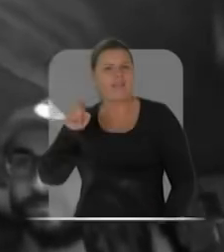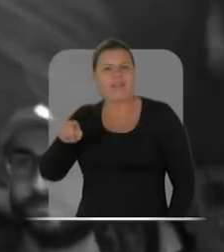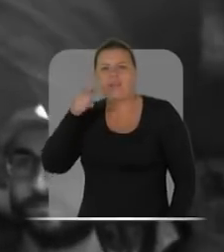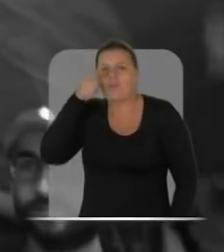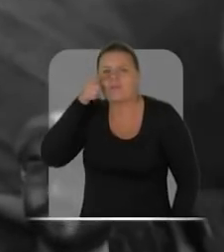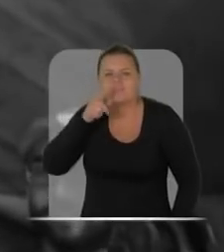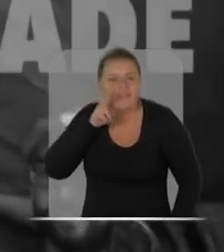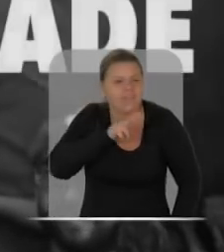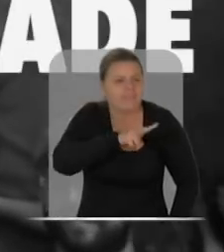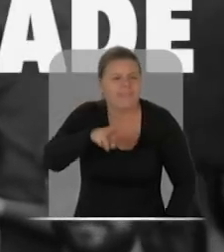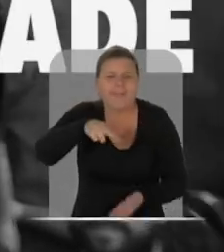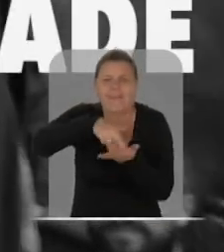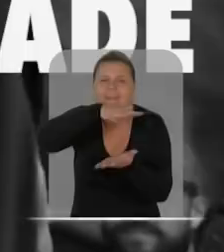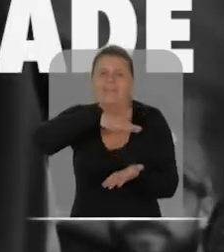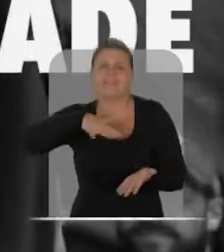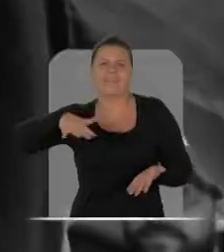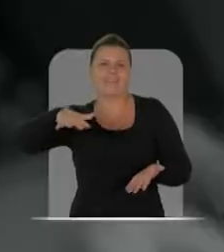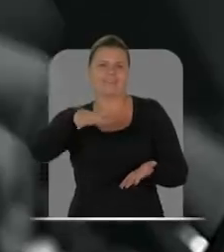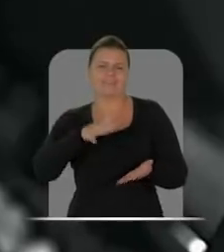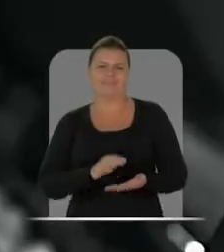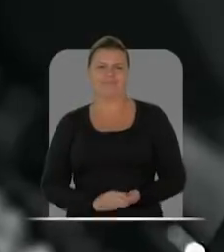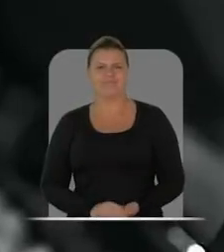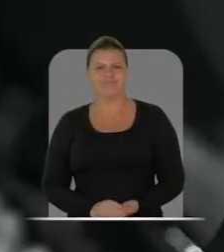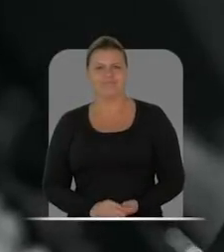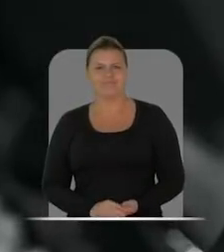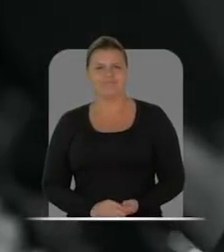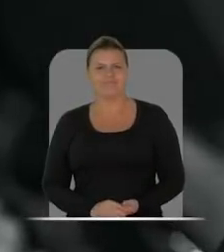Ele consegue ver a realidade, né?